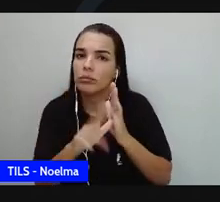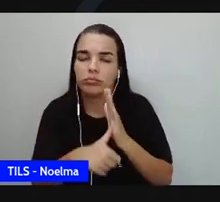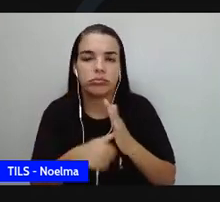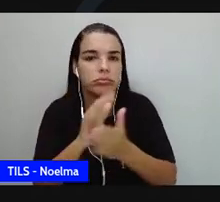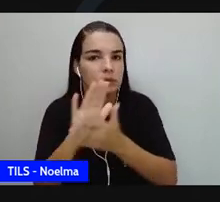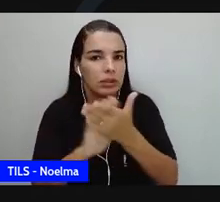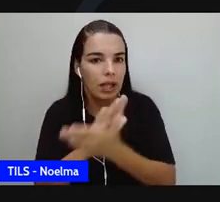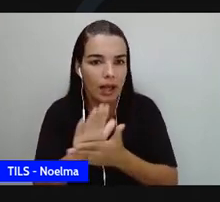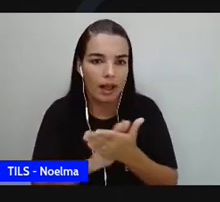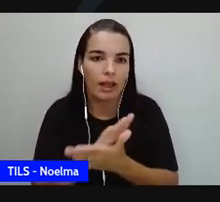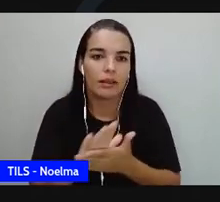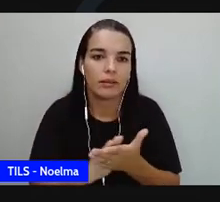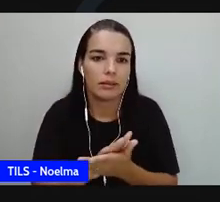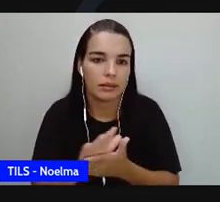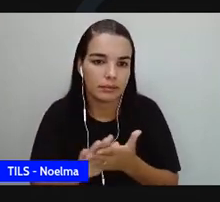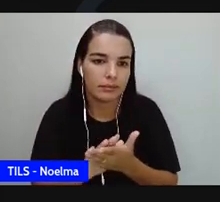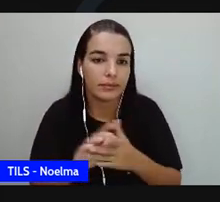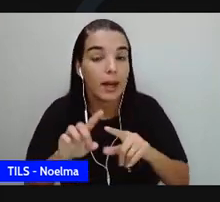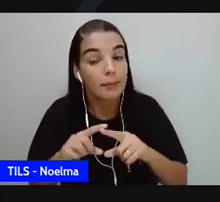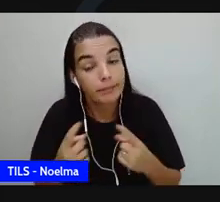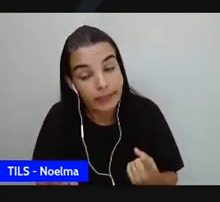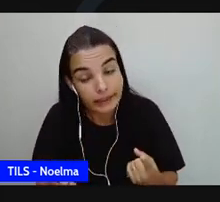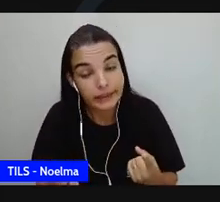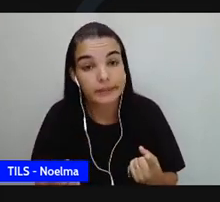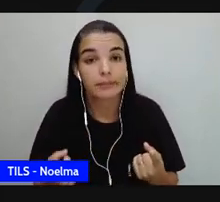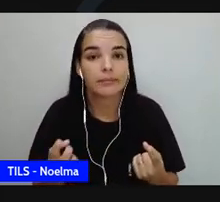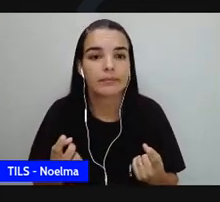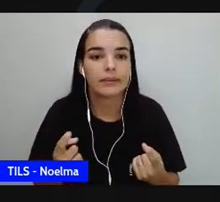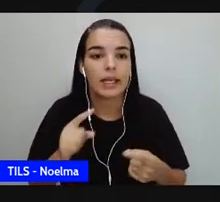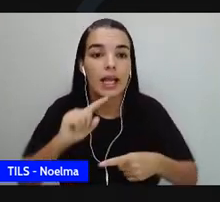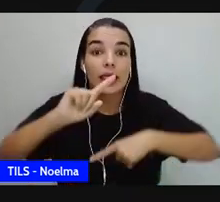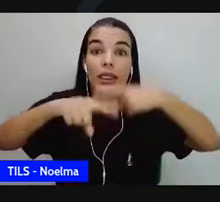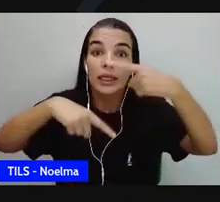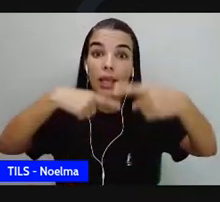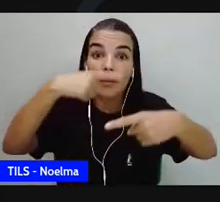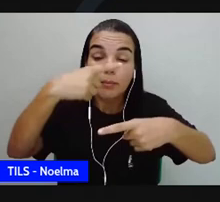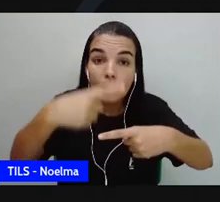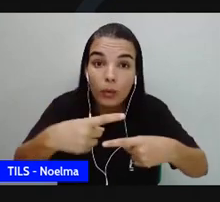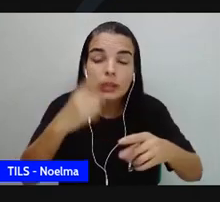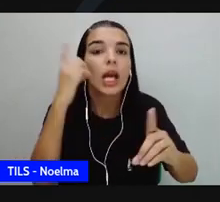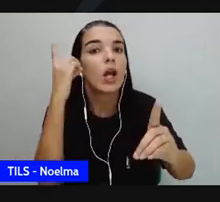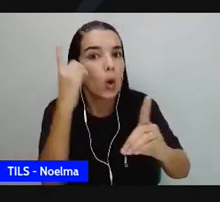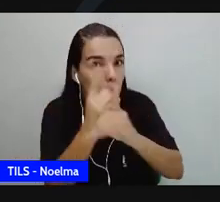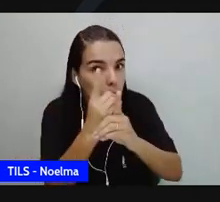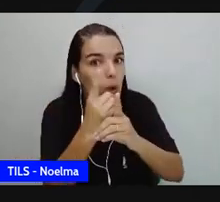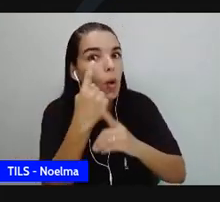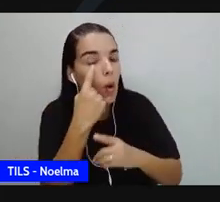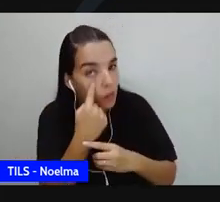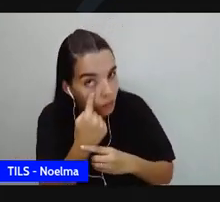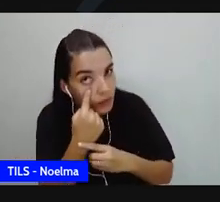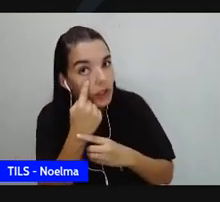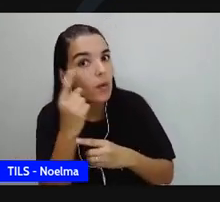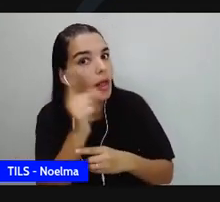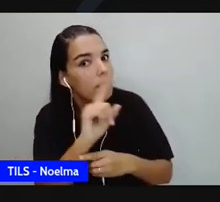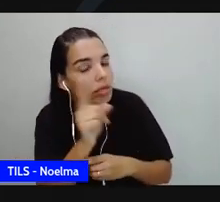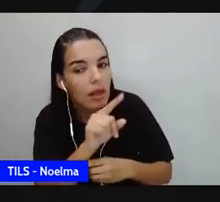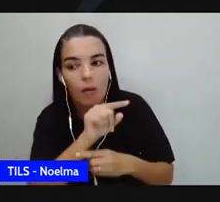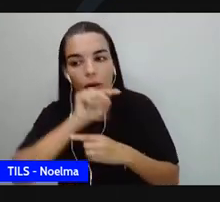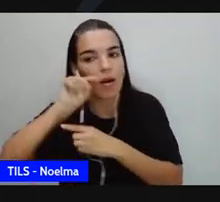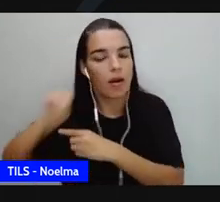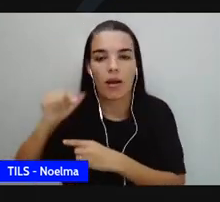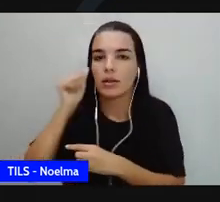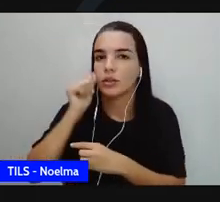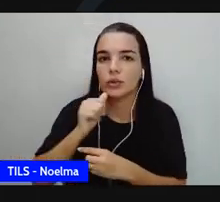o gasto, uma coisa triste, mas, se descobriu, encontrou esse dinheiro e se percebeu que não foram